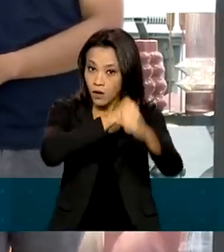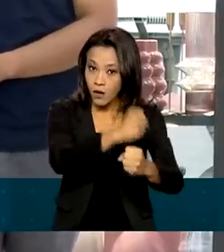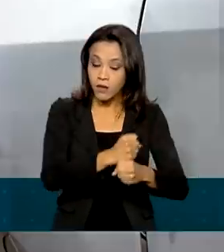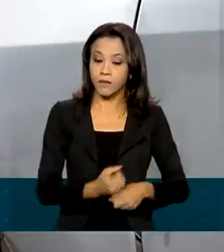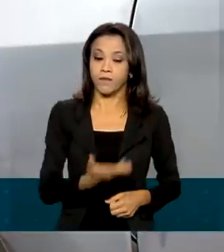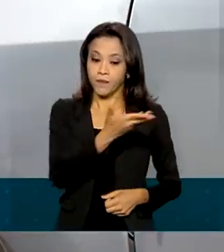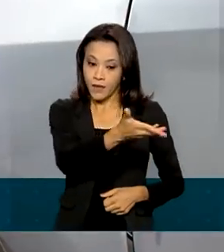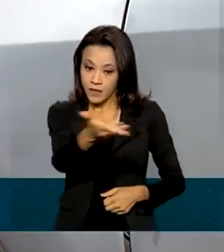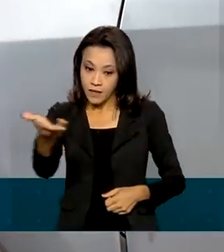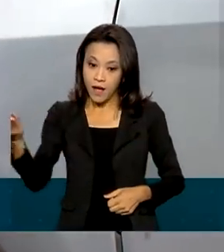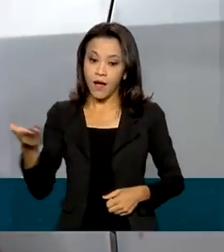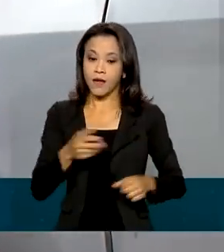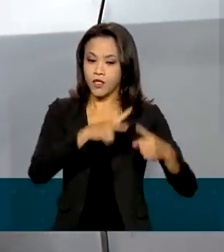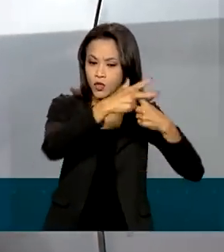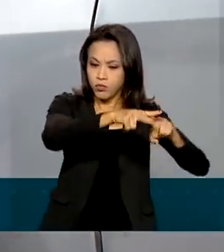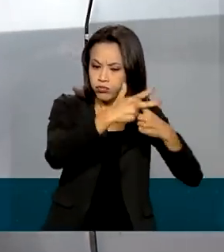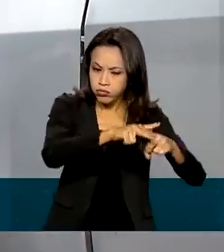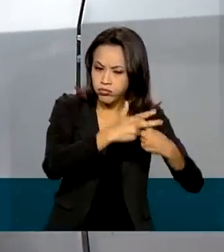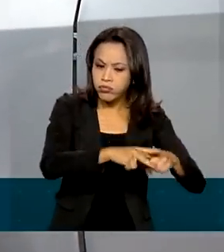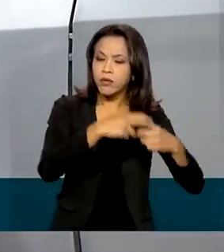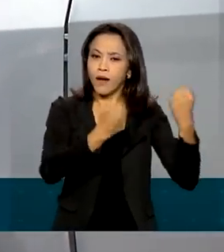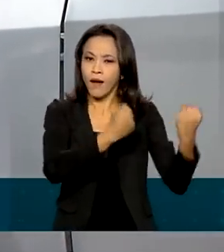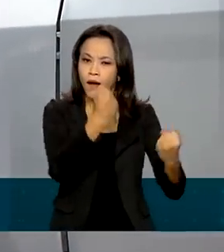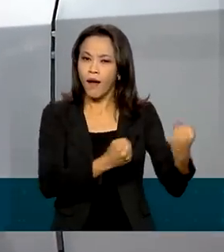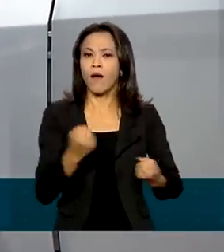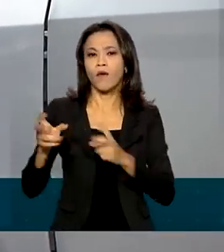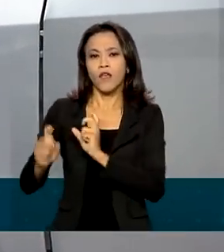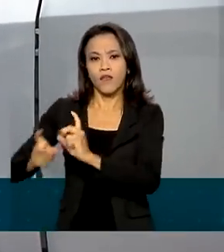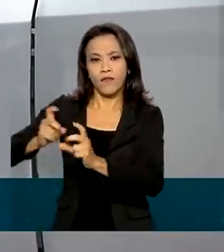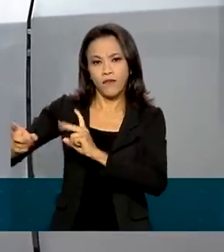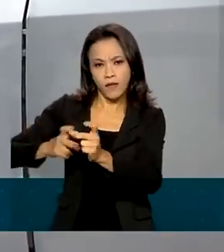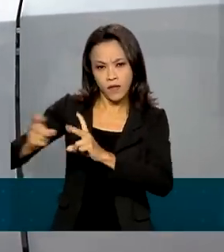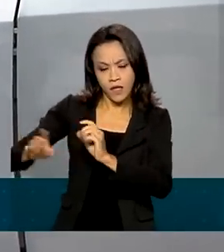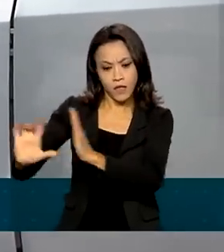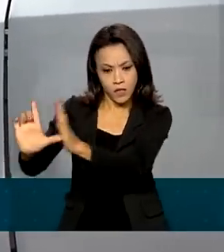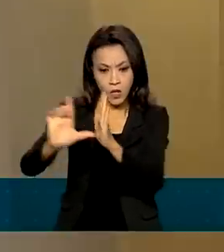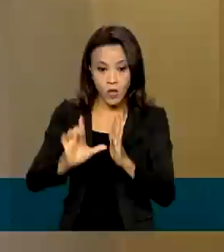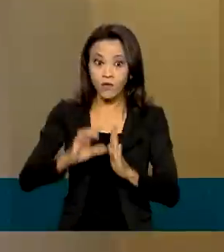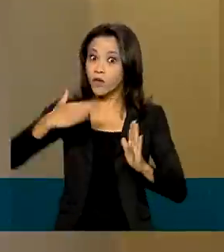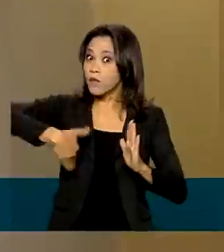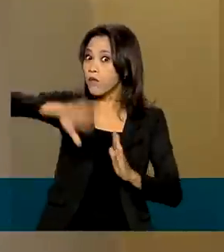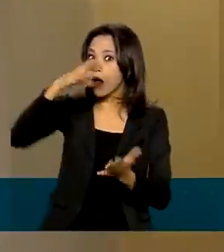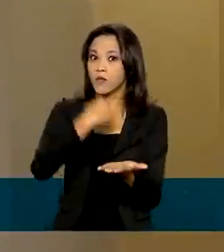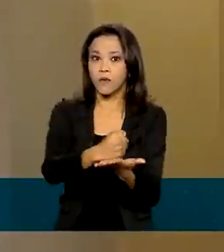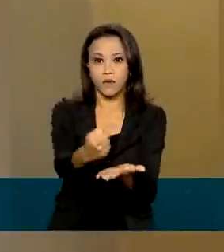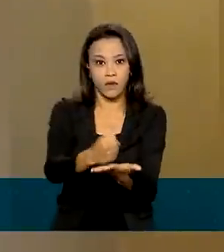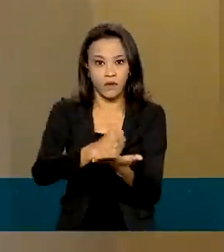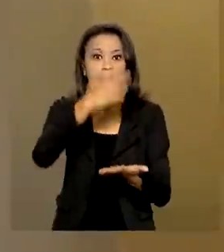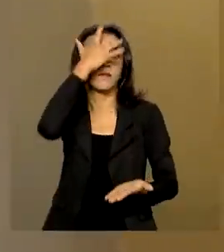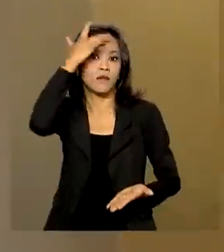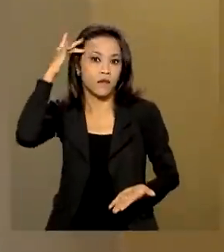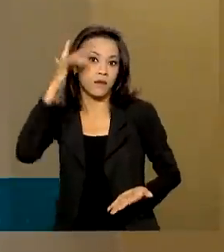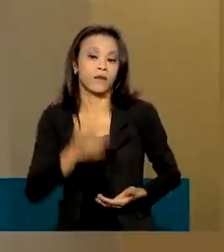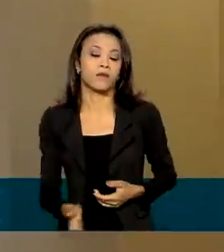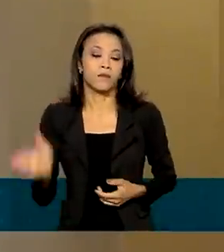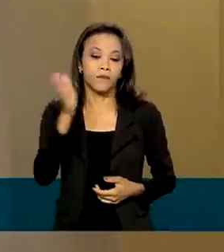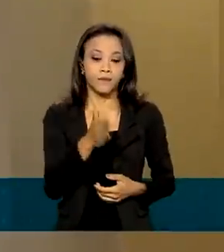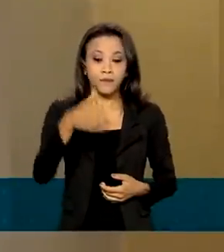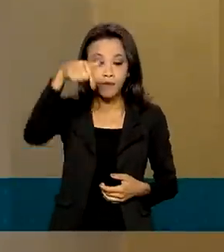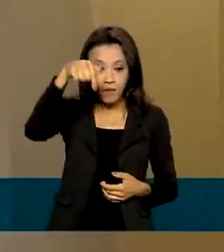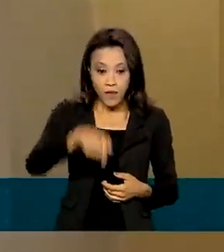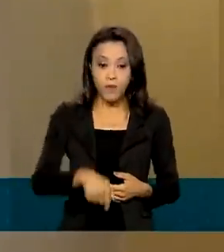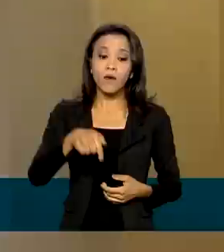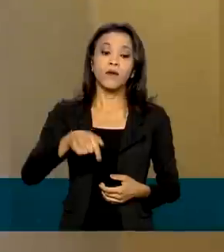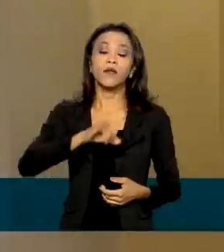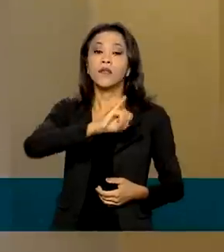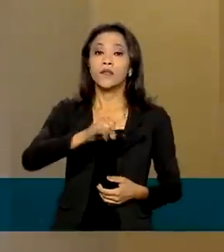varejista e o conserto de carros e motos estão na lista dos que mais empregaram. Agora em julho especificamente, o